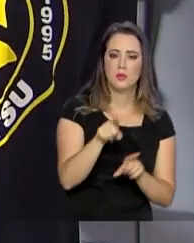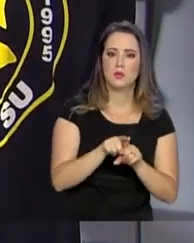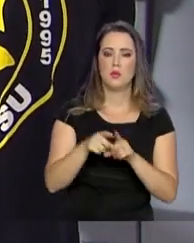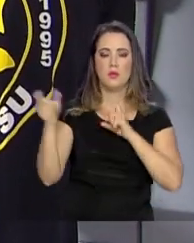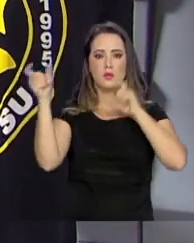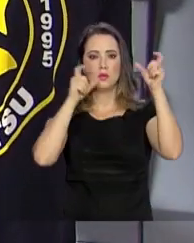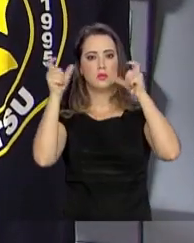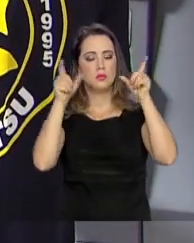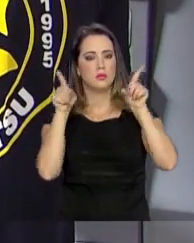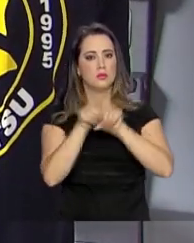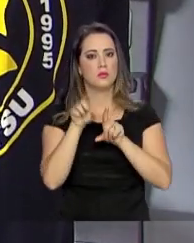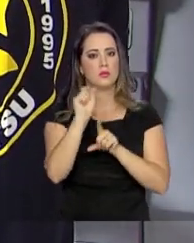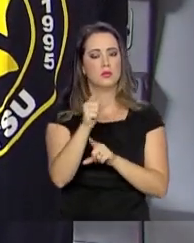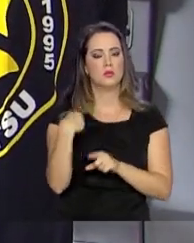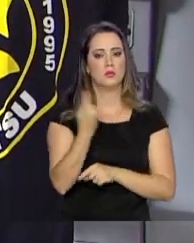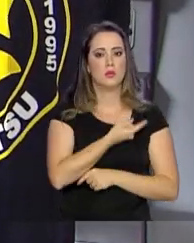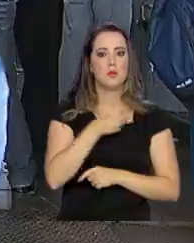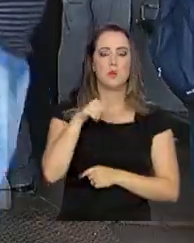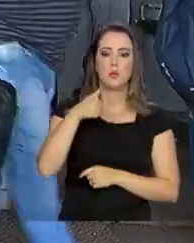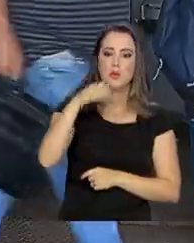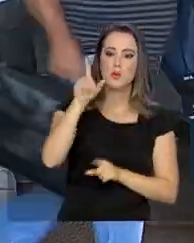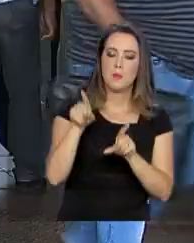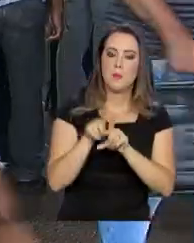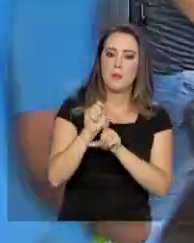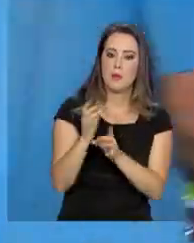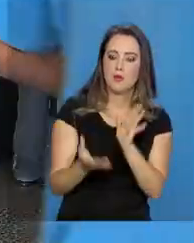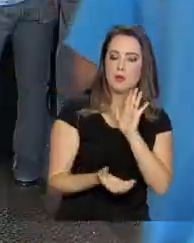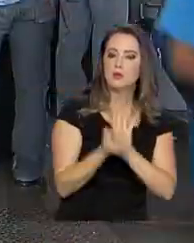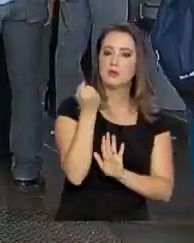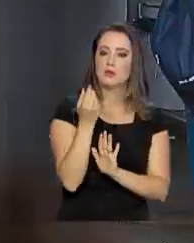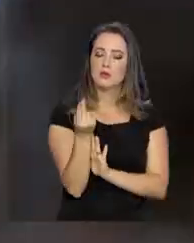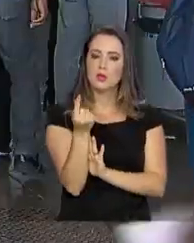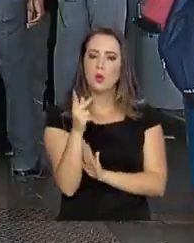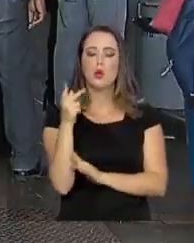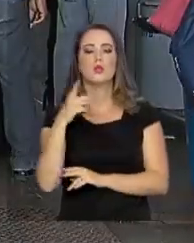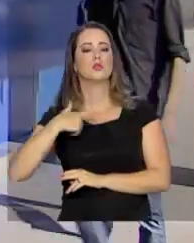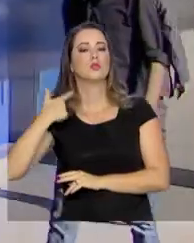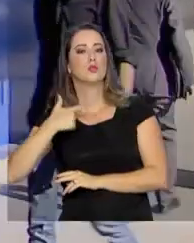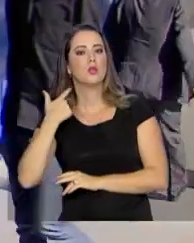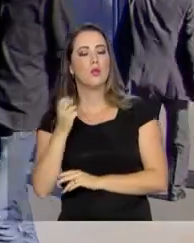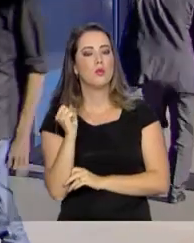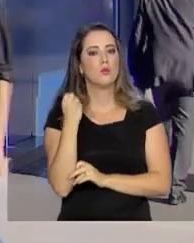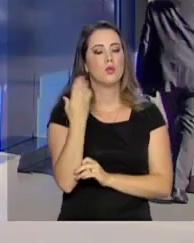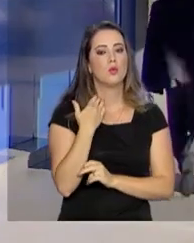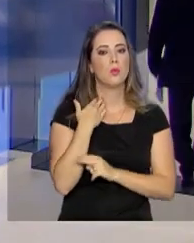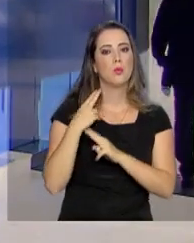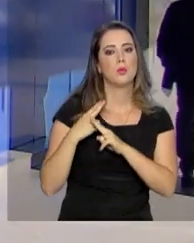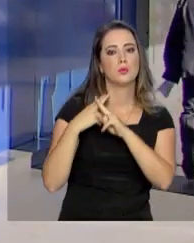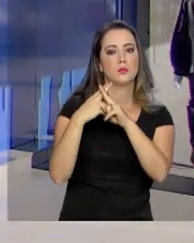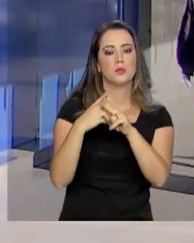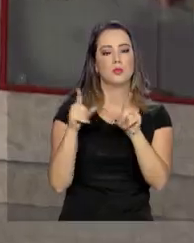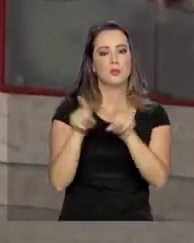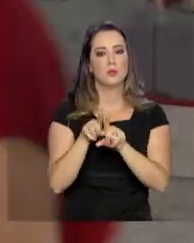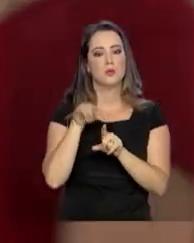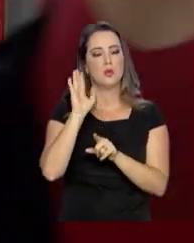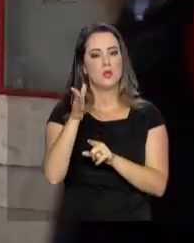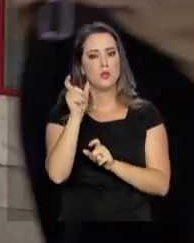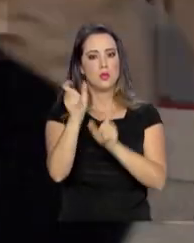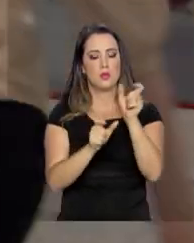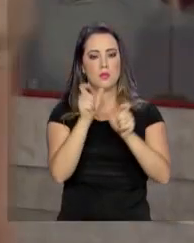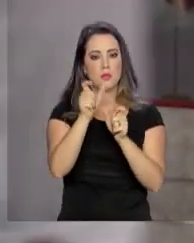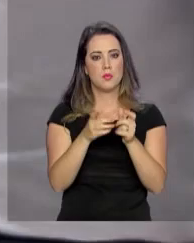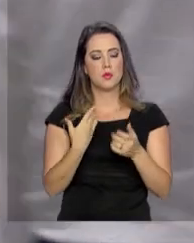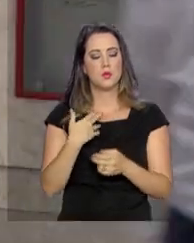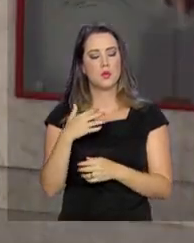automaticamente. Caso contrário, pode sacar o PIS nas casas lotéricas ou na Caixa Econômica. Já servidores